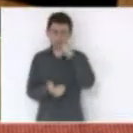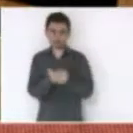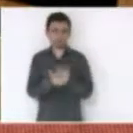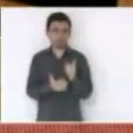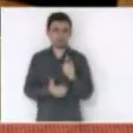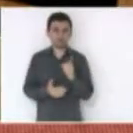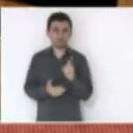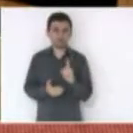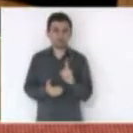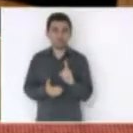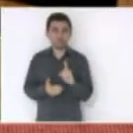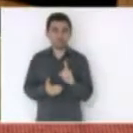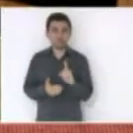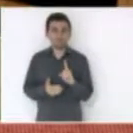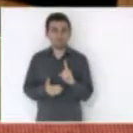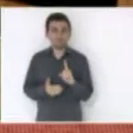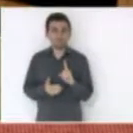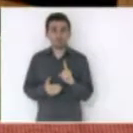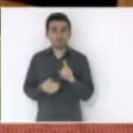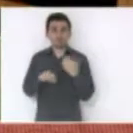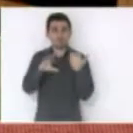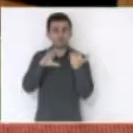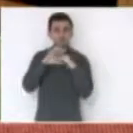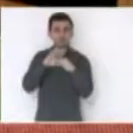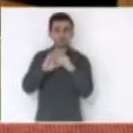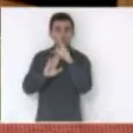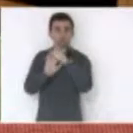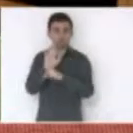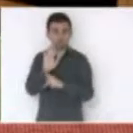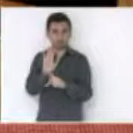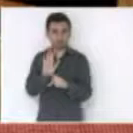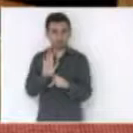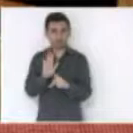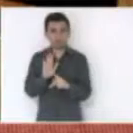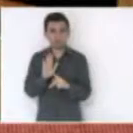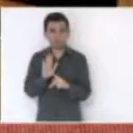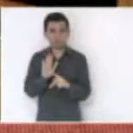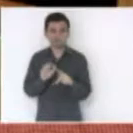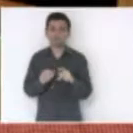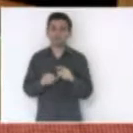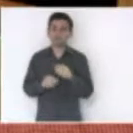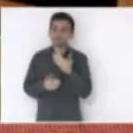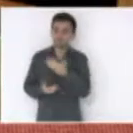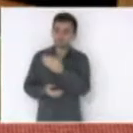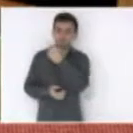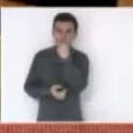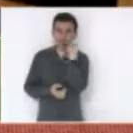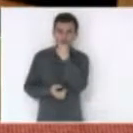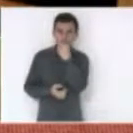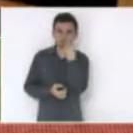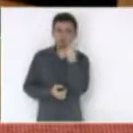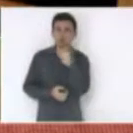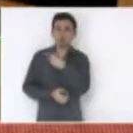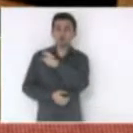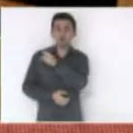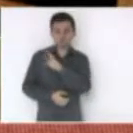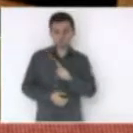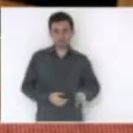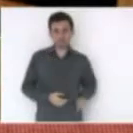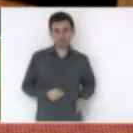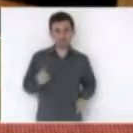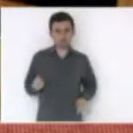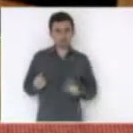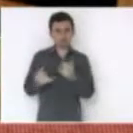até porque depois do envio do projeto deputado Darcy o presidente da Selesc assegurou